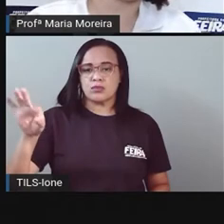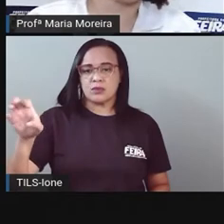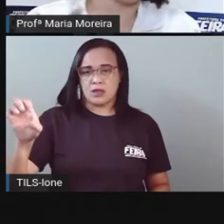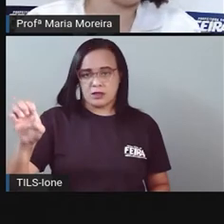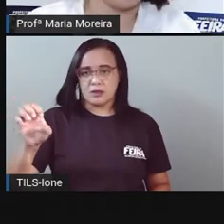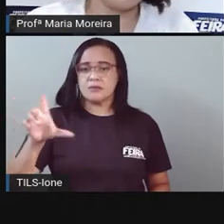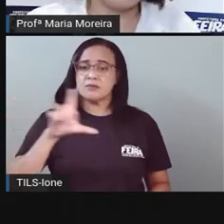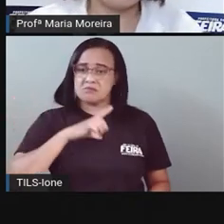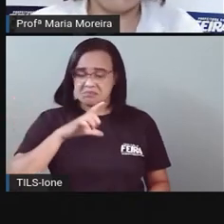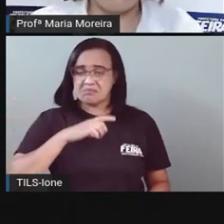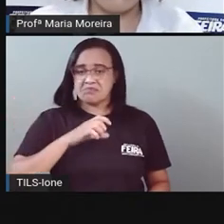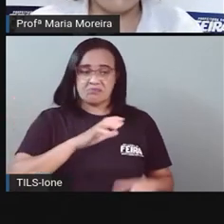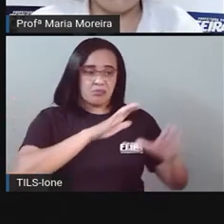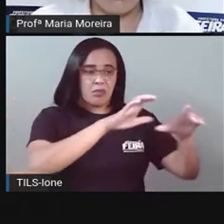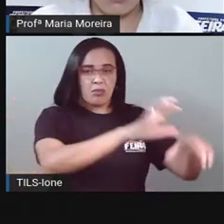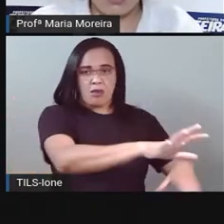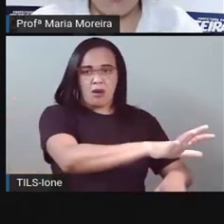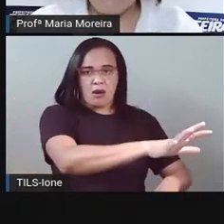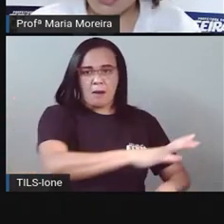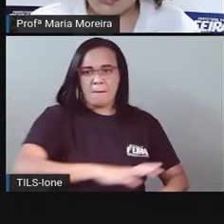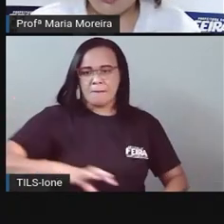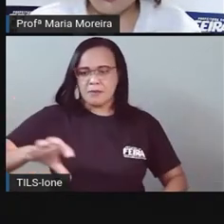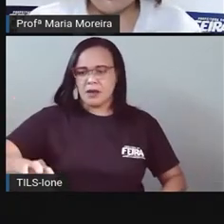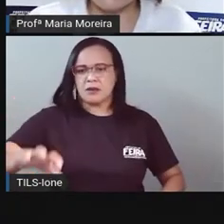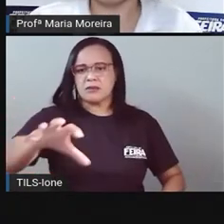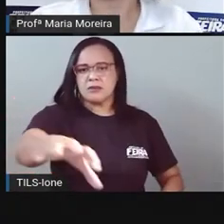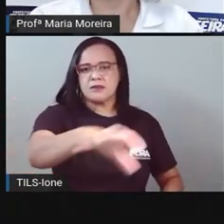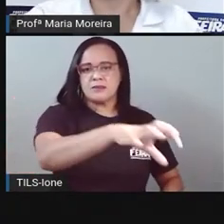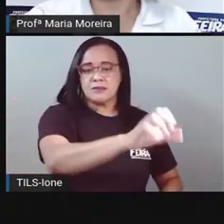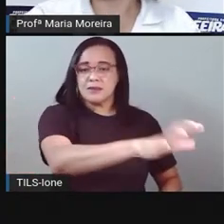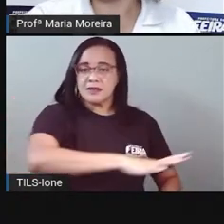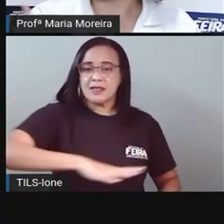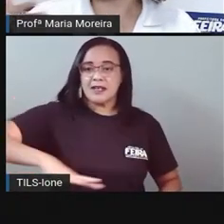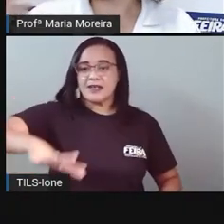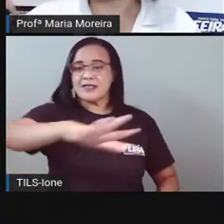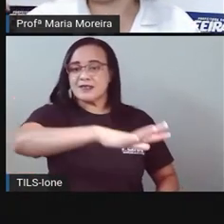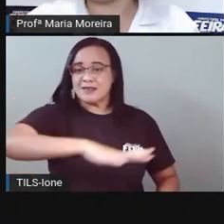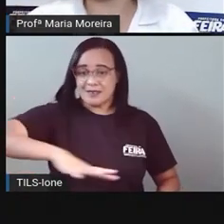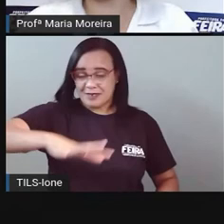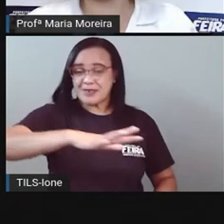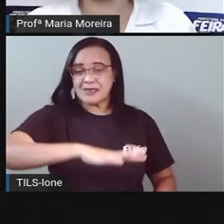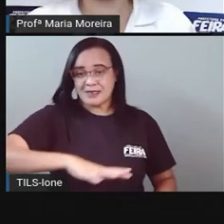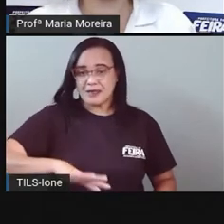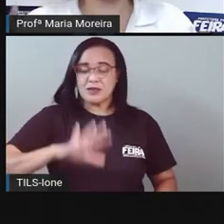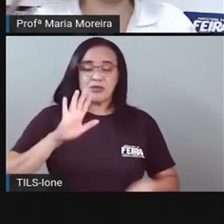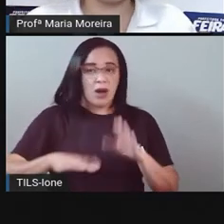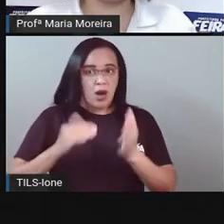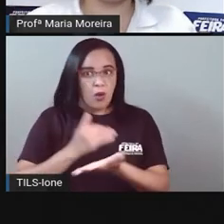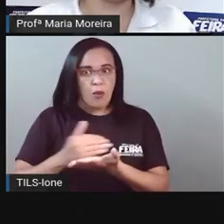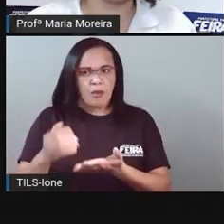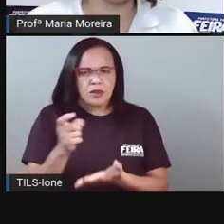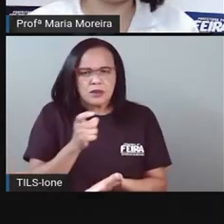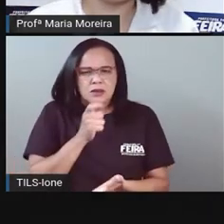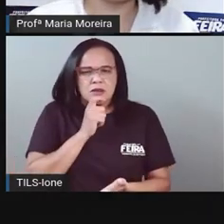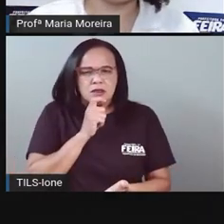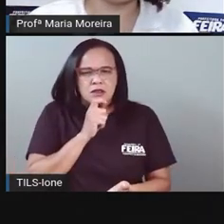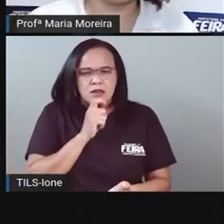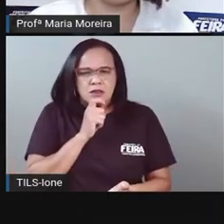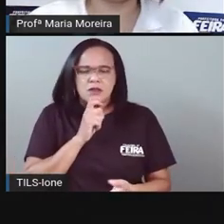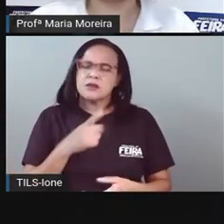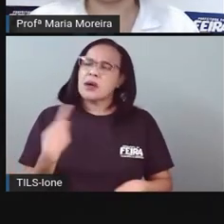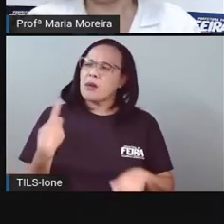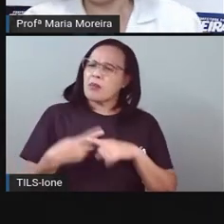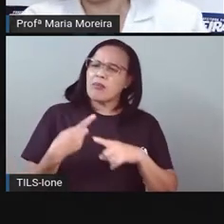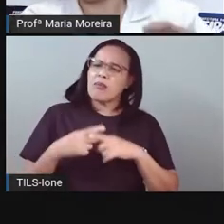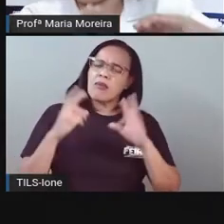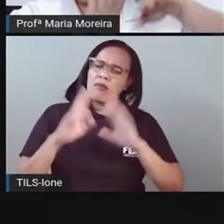que se diga Nossa, está começando a fazer frio Mas aí, para o pessoal lá do sul Mas por que pró é tão diferente Se é tudo